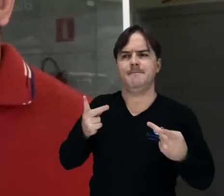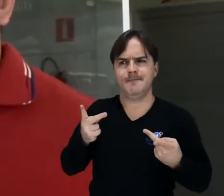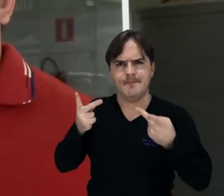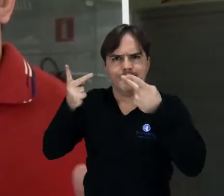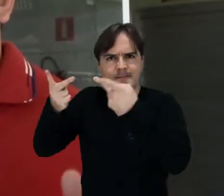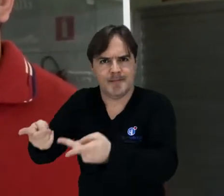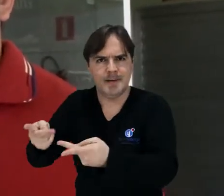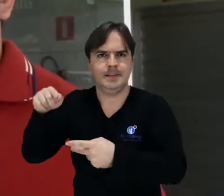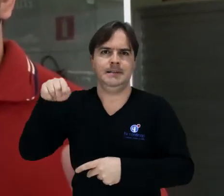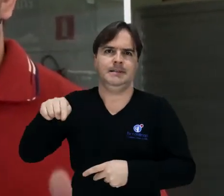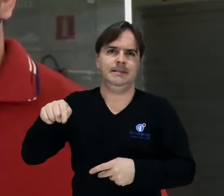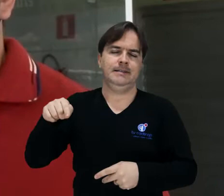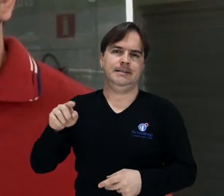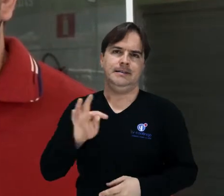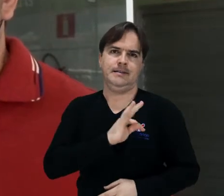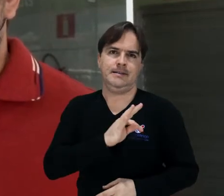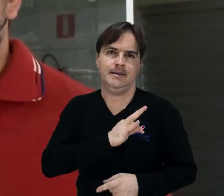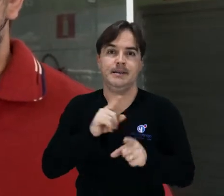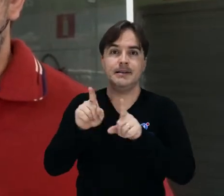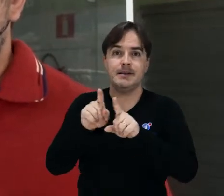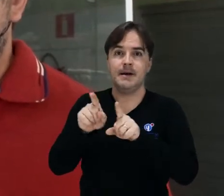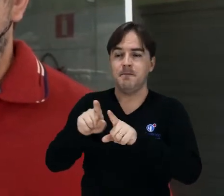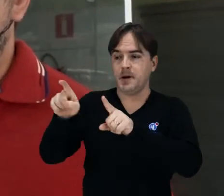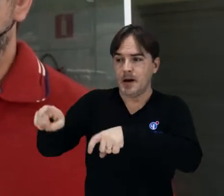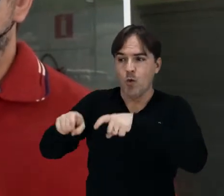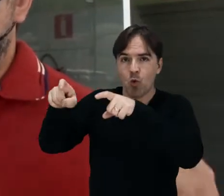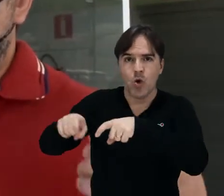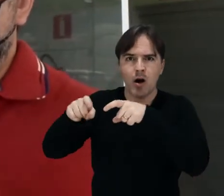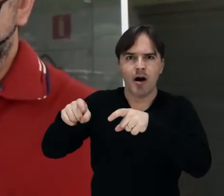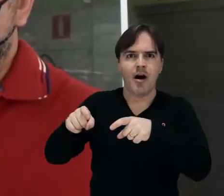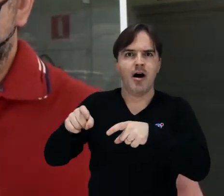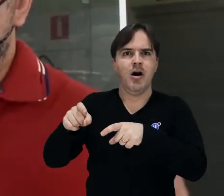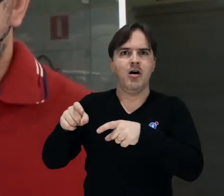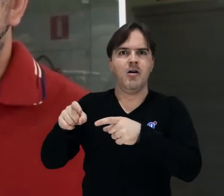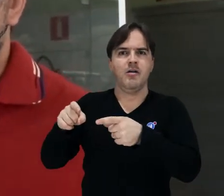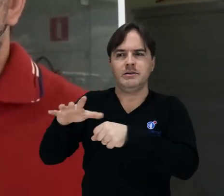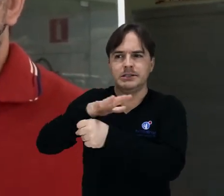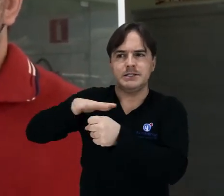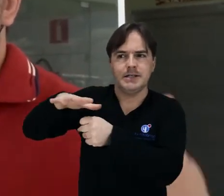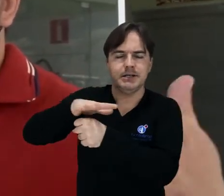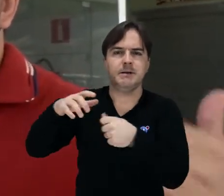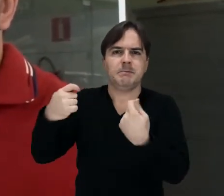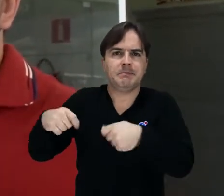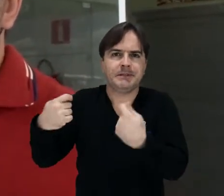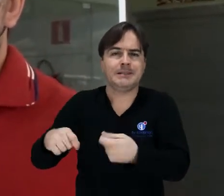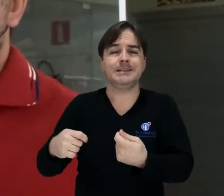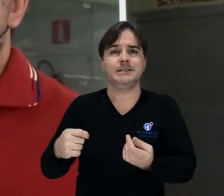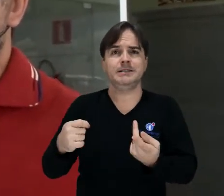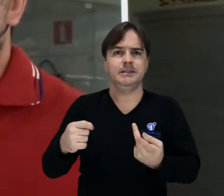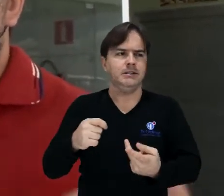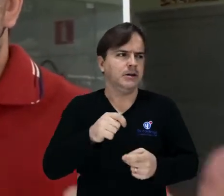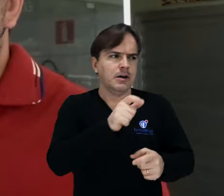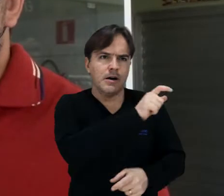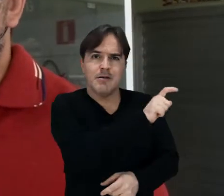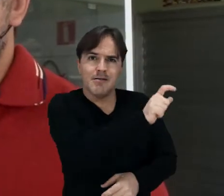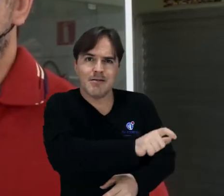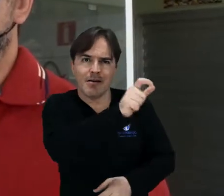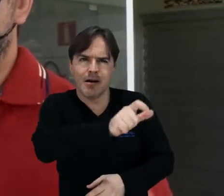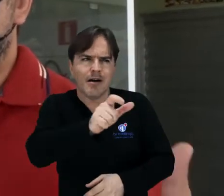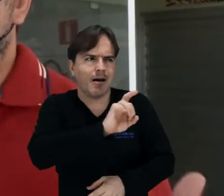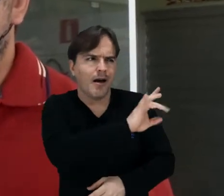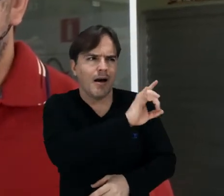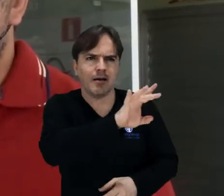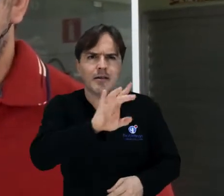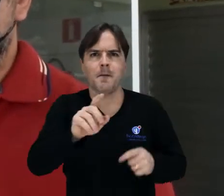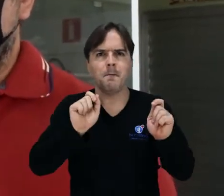assistência técnica e na extensão rural. É fundamental que os agentes vejam, eles conversem com